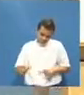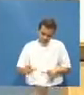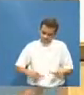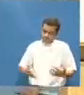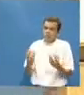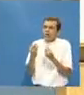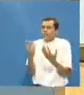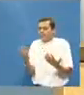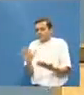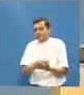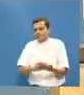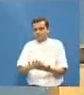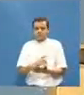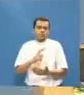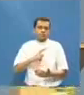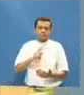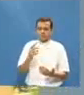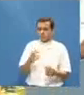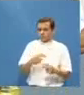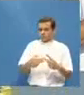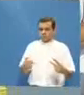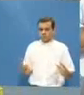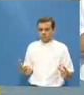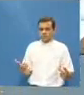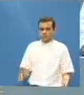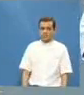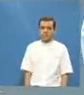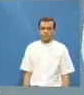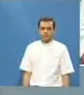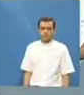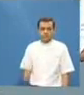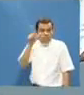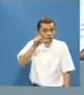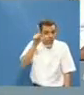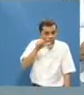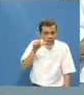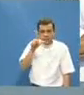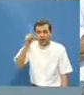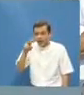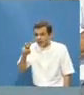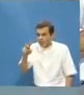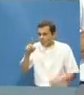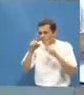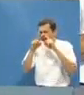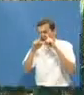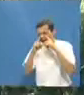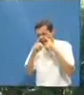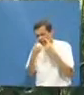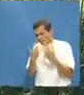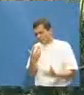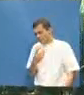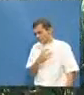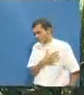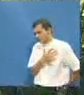ter isso, sem ter aquilo, quando eu vi meus olhos, estava cheio d'água eu estava com dó da coitada, que nem conheço a coitada